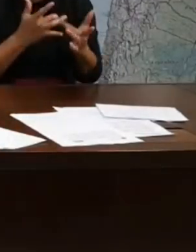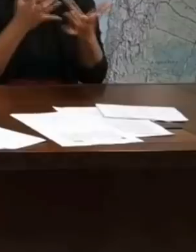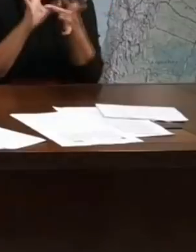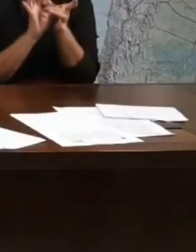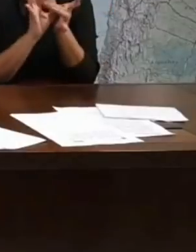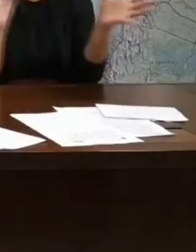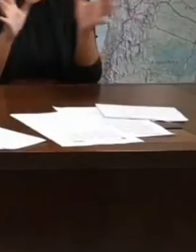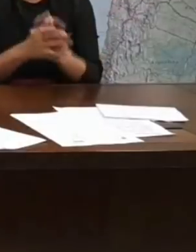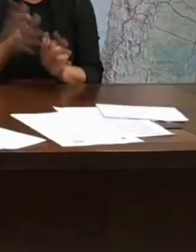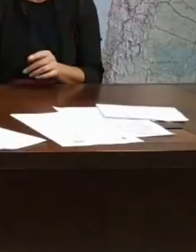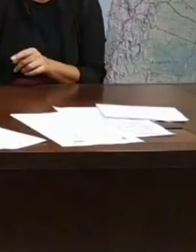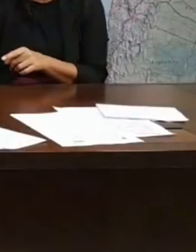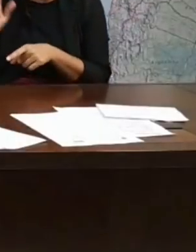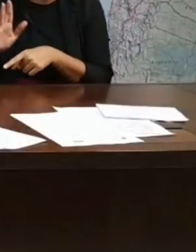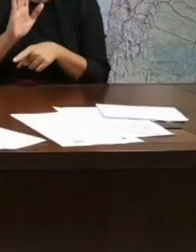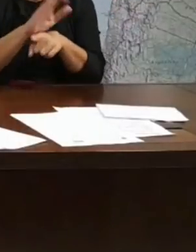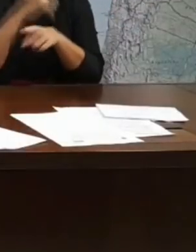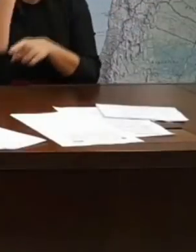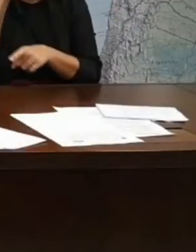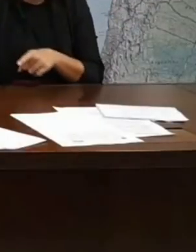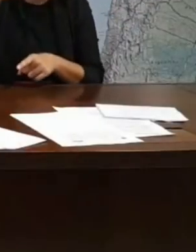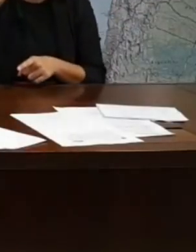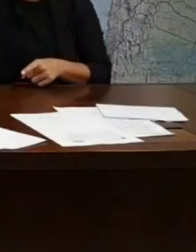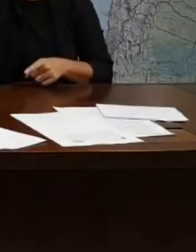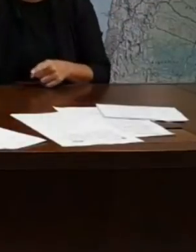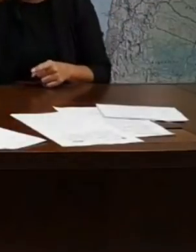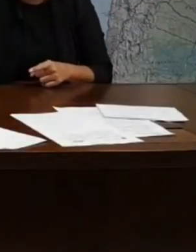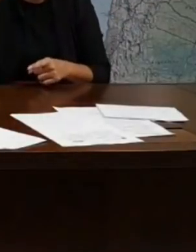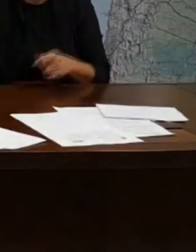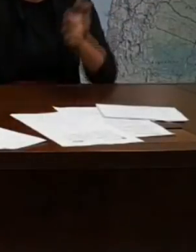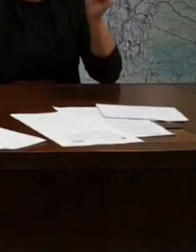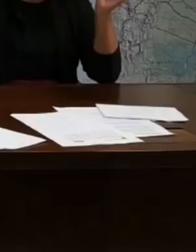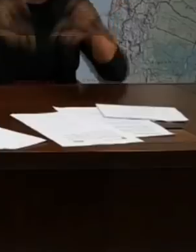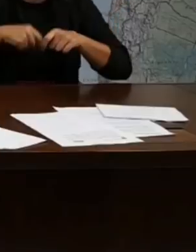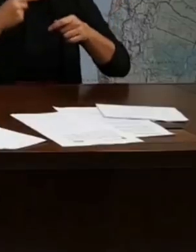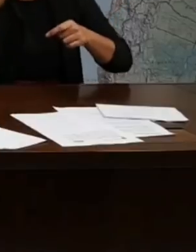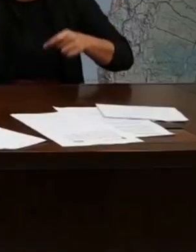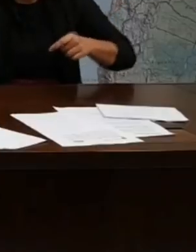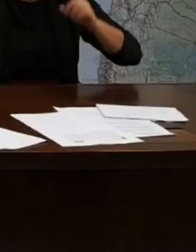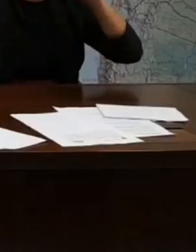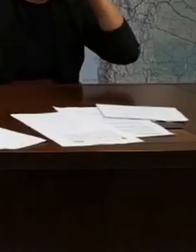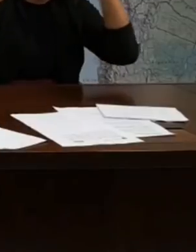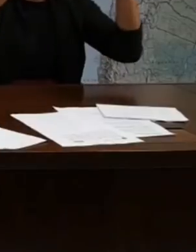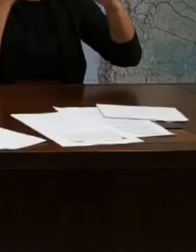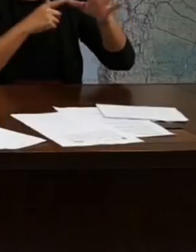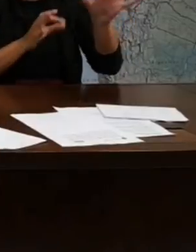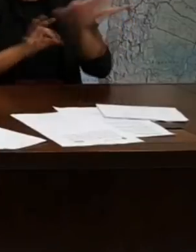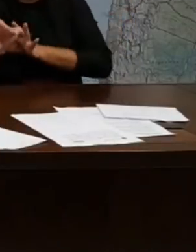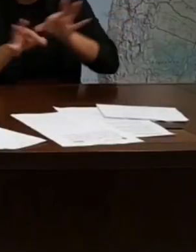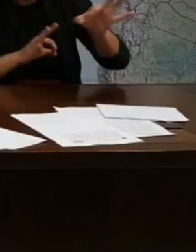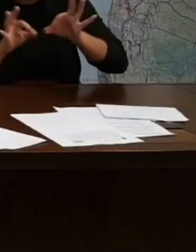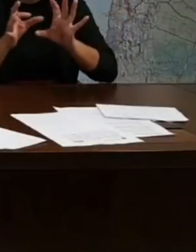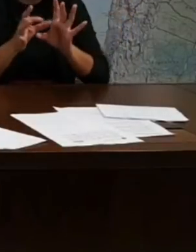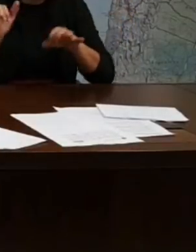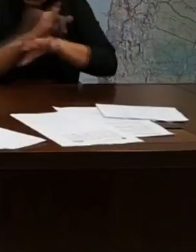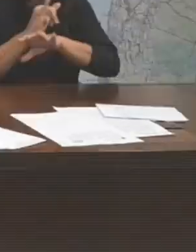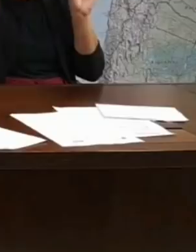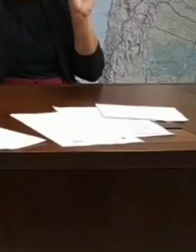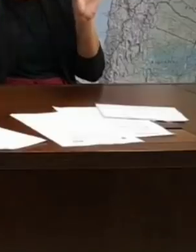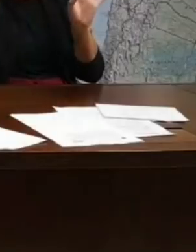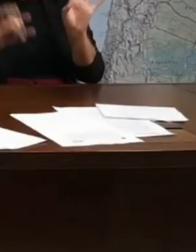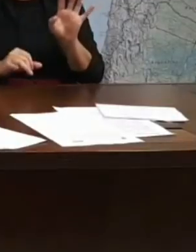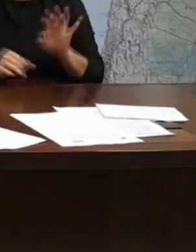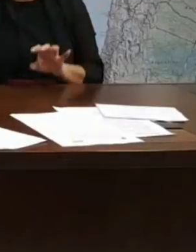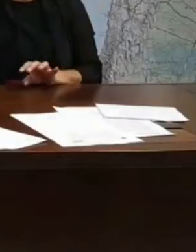parlamentares vão conseguir deliberar sobre esse projeto, eventualmente aprimorá-lo e aprová-lo em tempo breve.